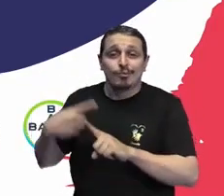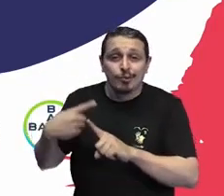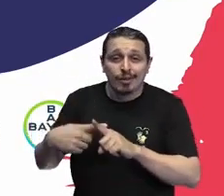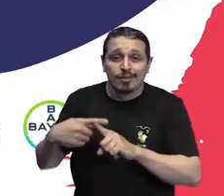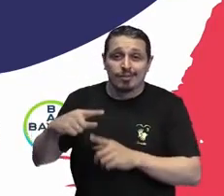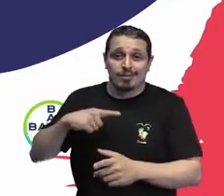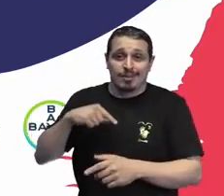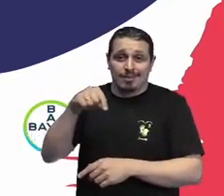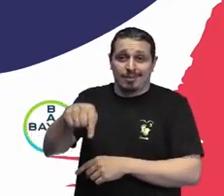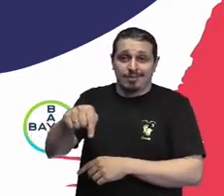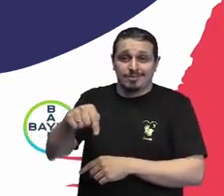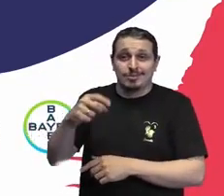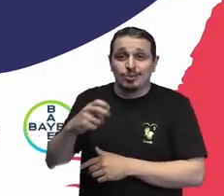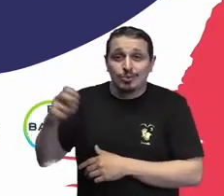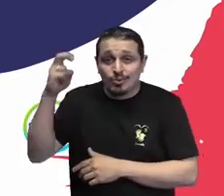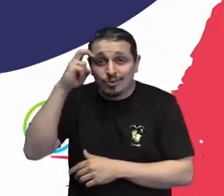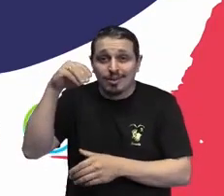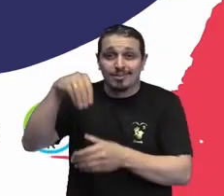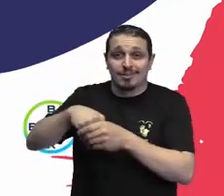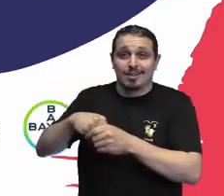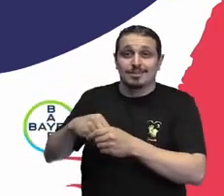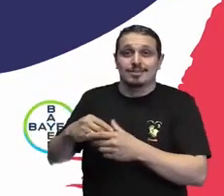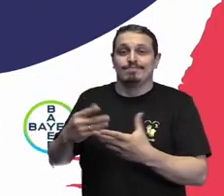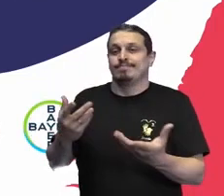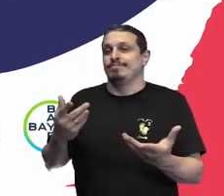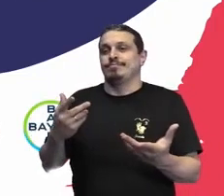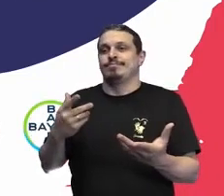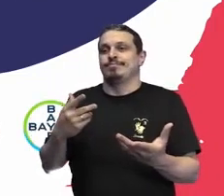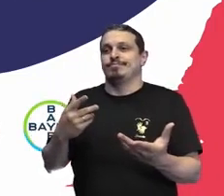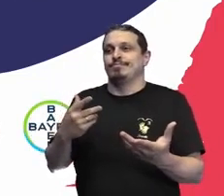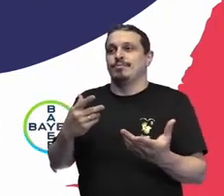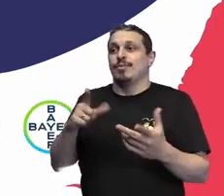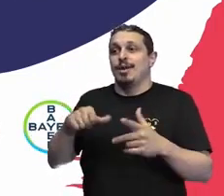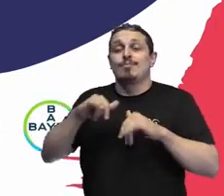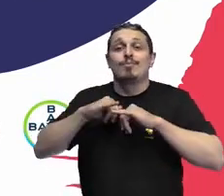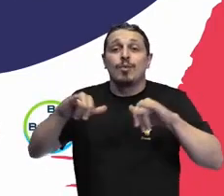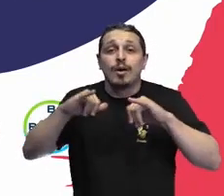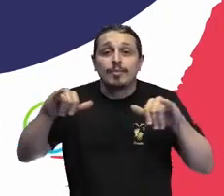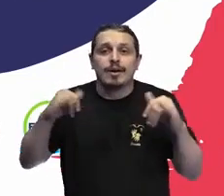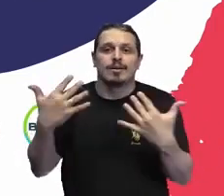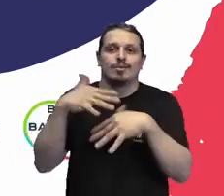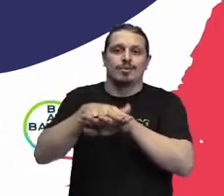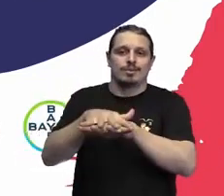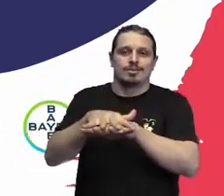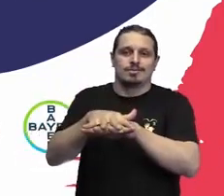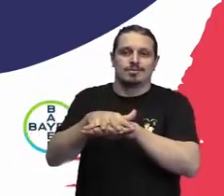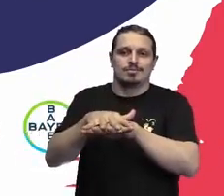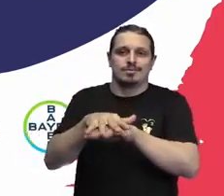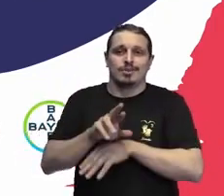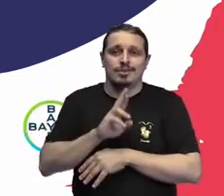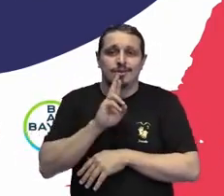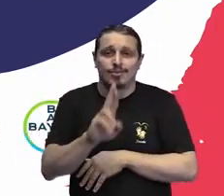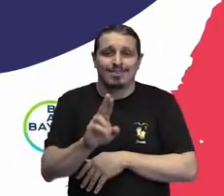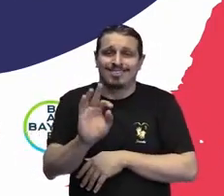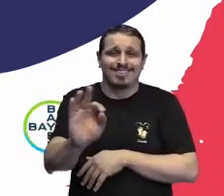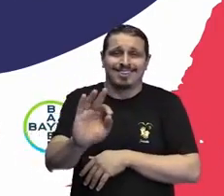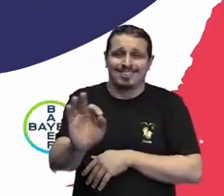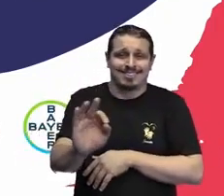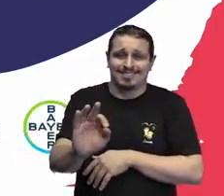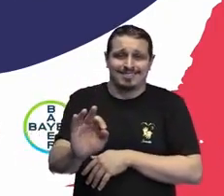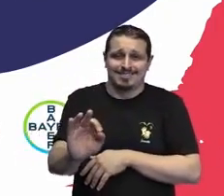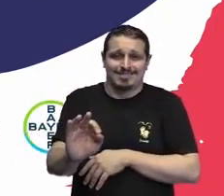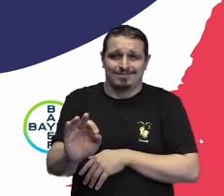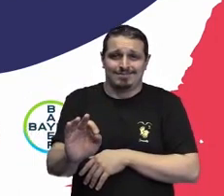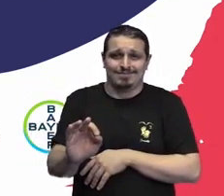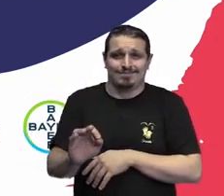que não tem acesso, seja economicamente, mas seja em termos de representatividade, seja em termos de acessibilidade. Para